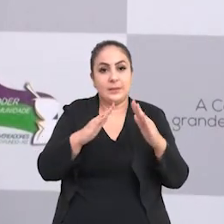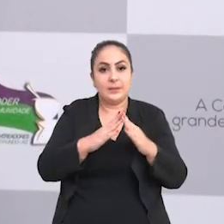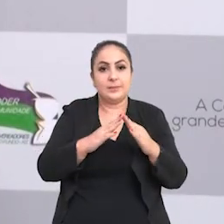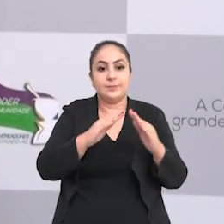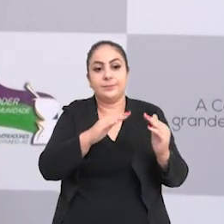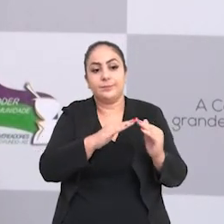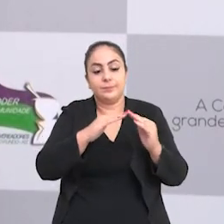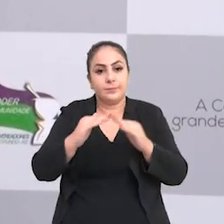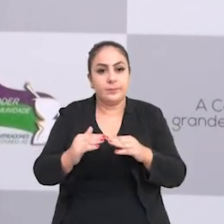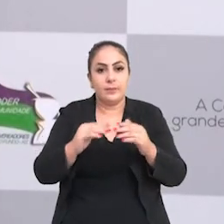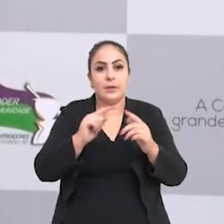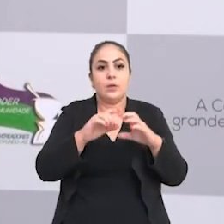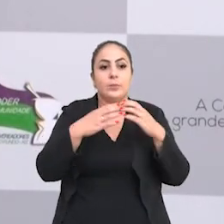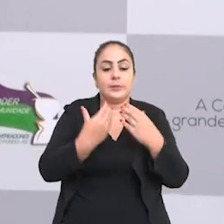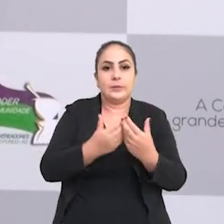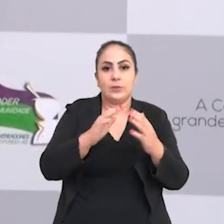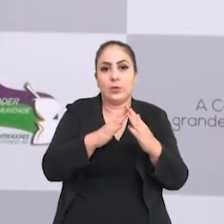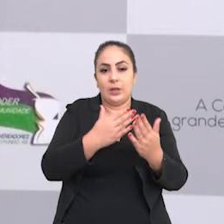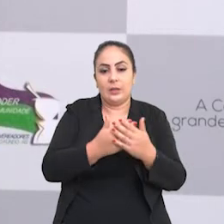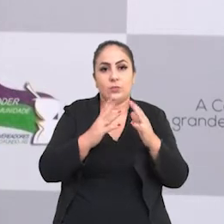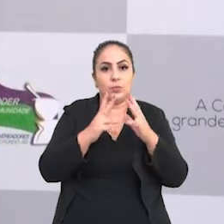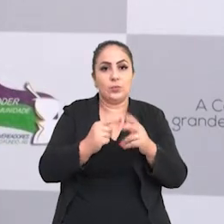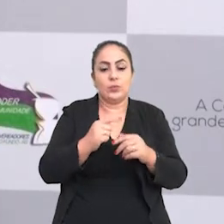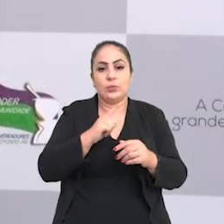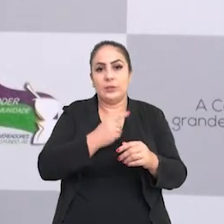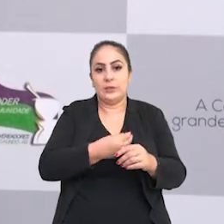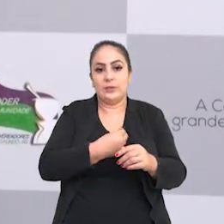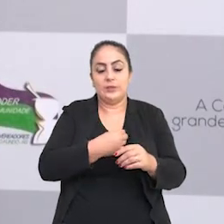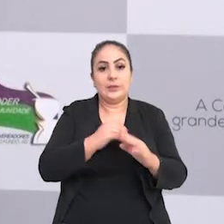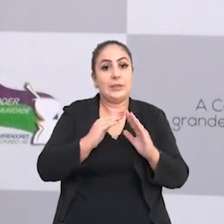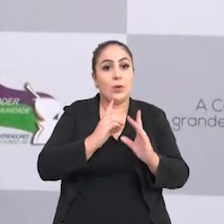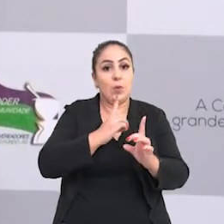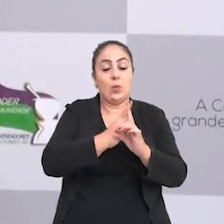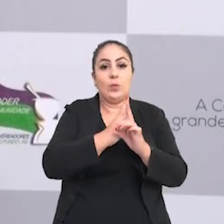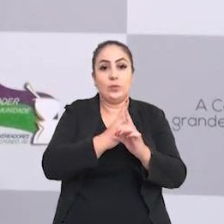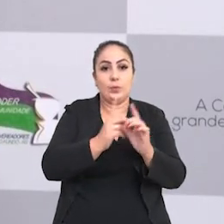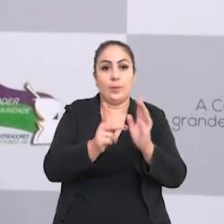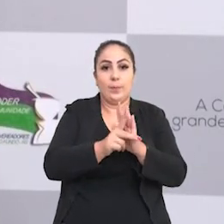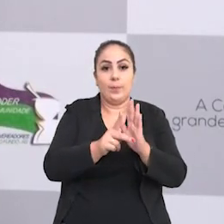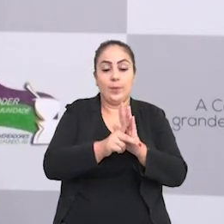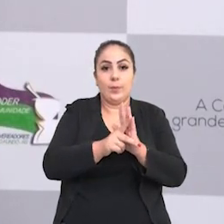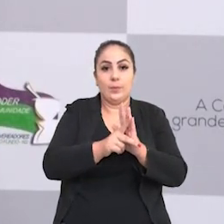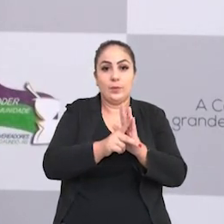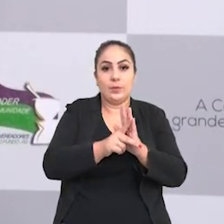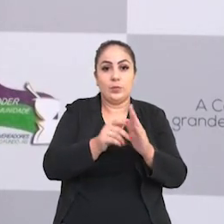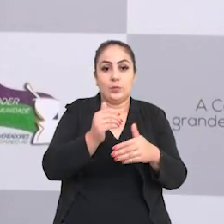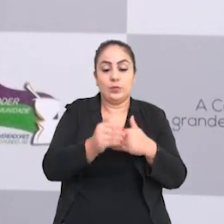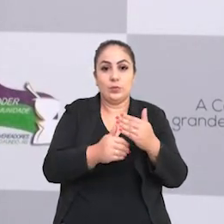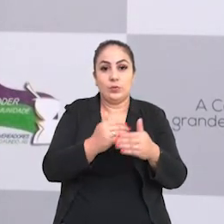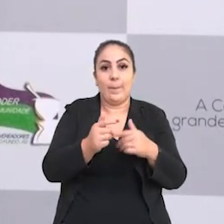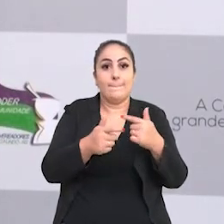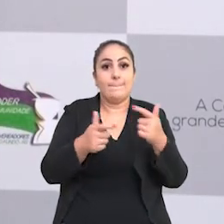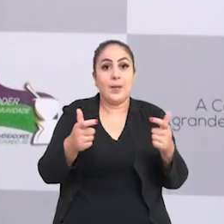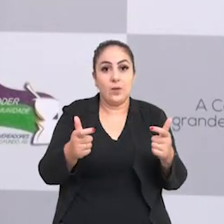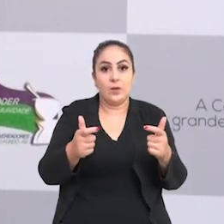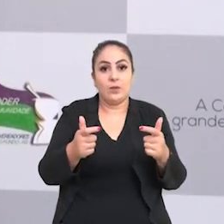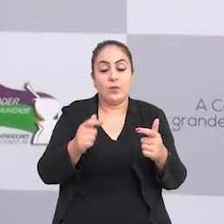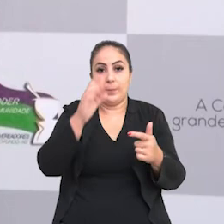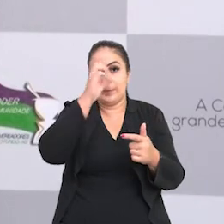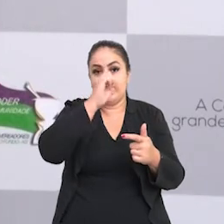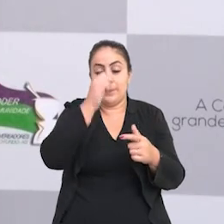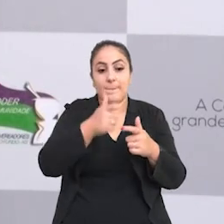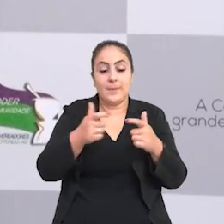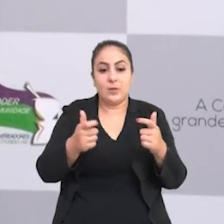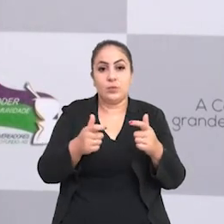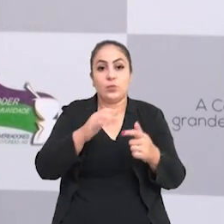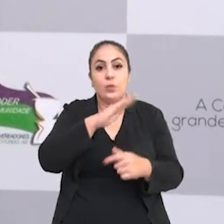pais em casa, com a vizinhança, com a comunidade escolar, isso vem de encontro, assim, a um desenvolvimento maior,